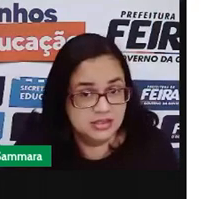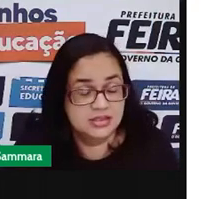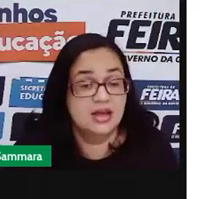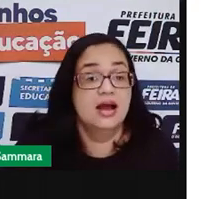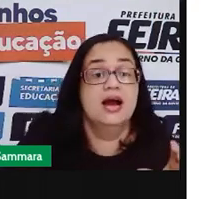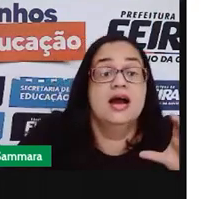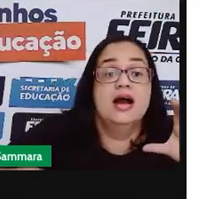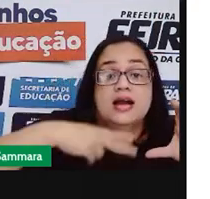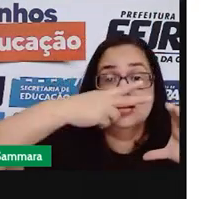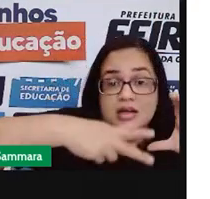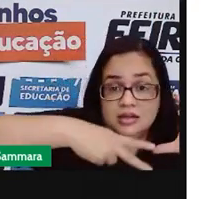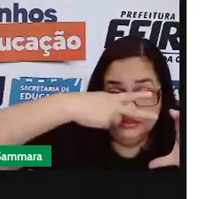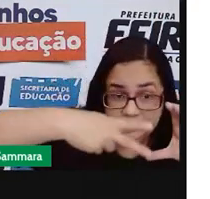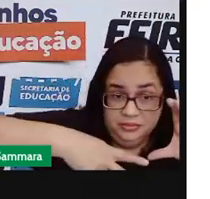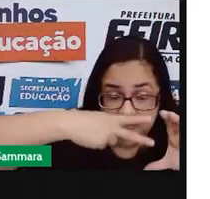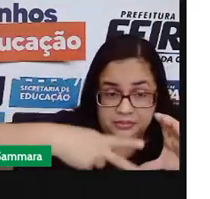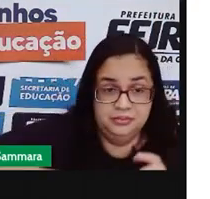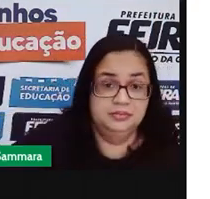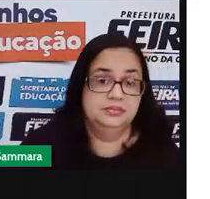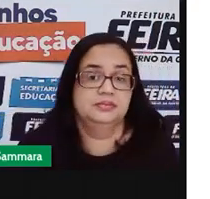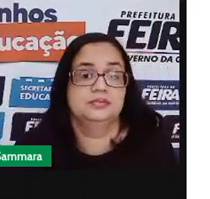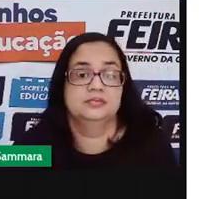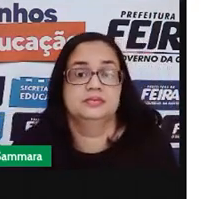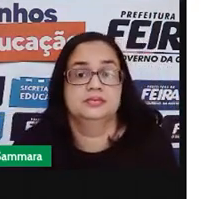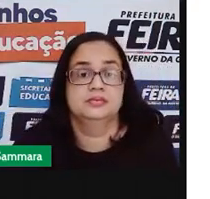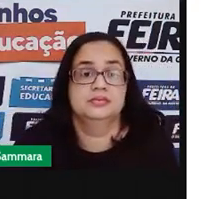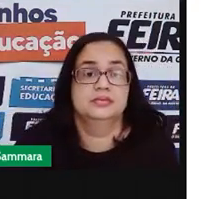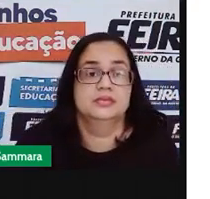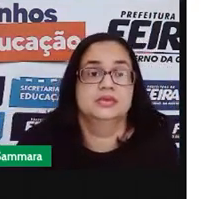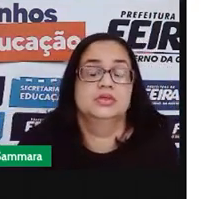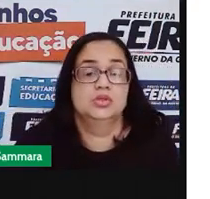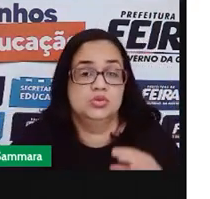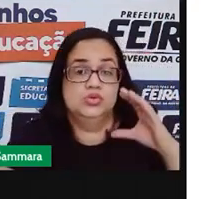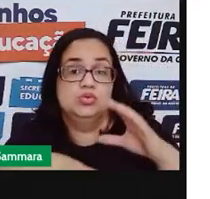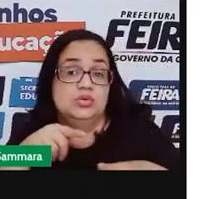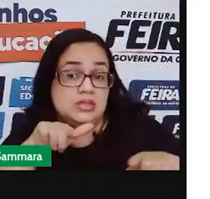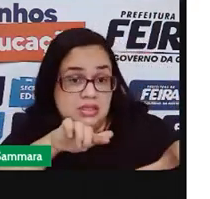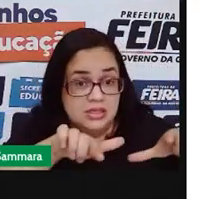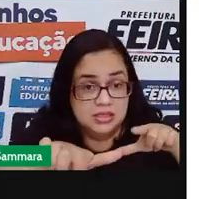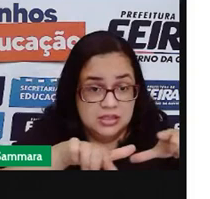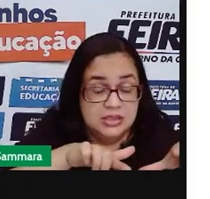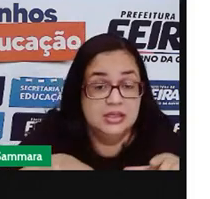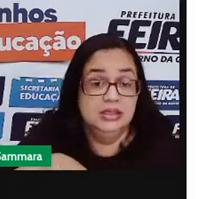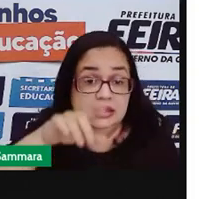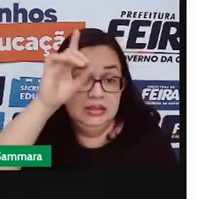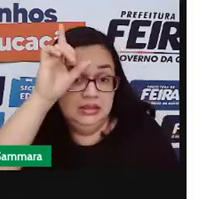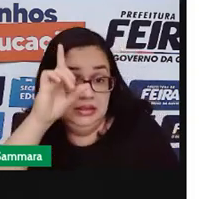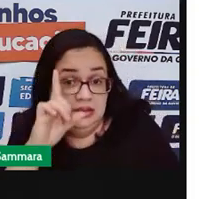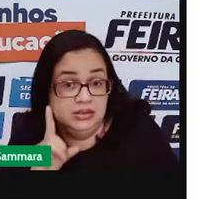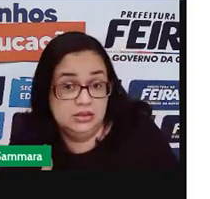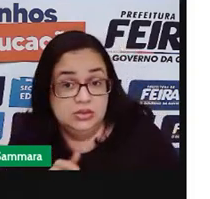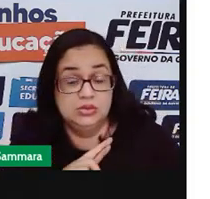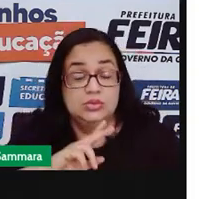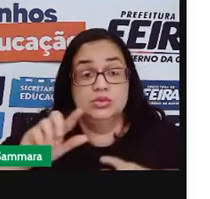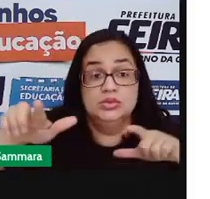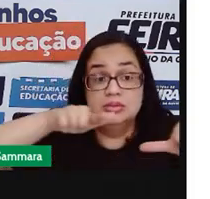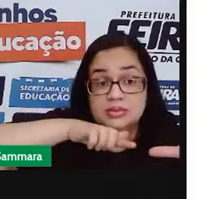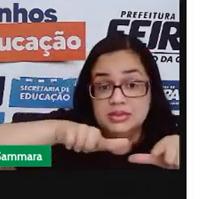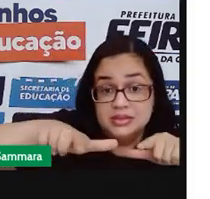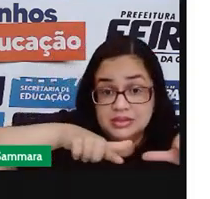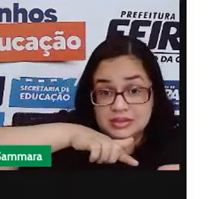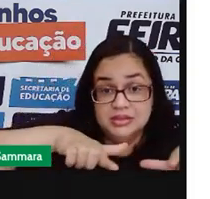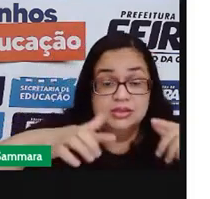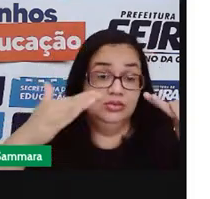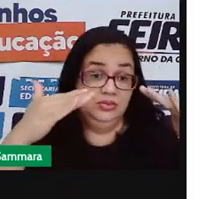organizar a Câmara Municipal, na regulamentação do seu funcionalismo e na direção dos